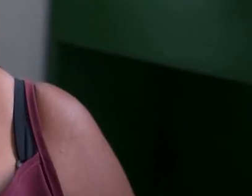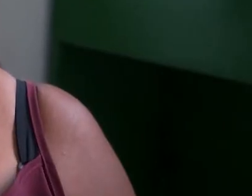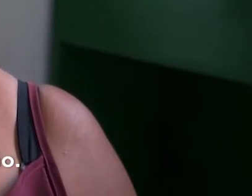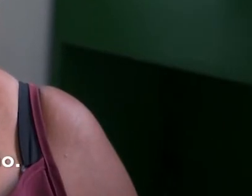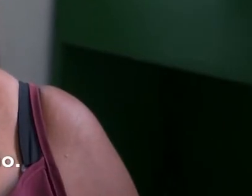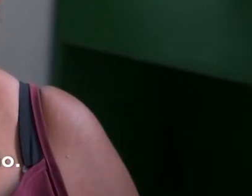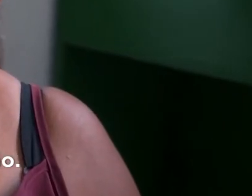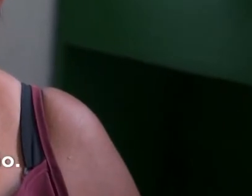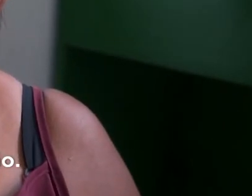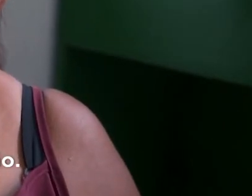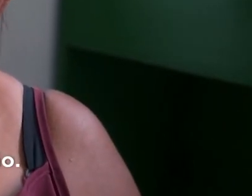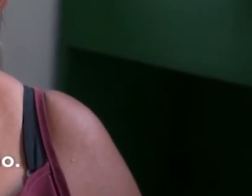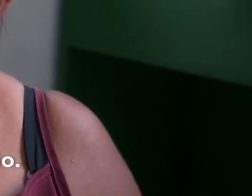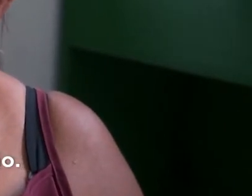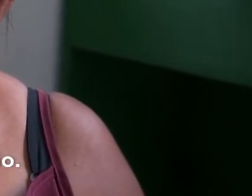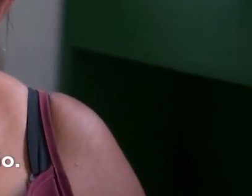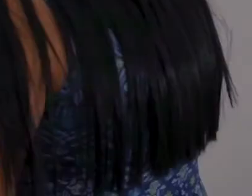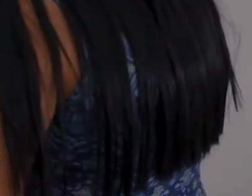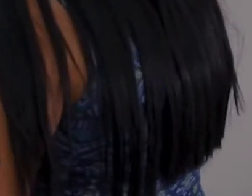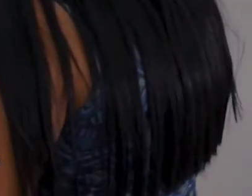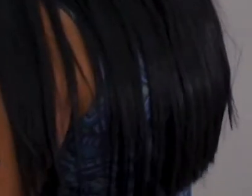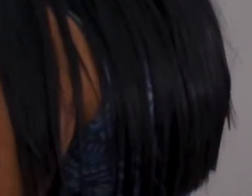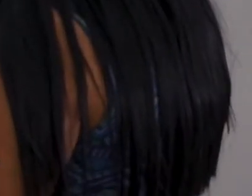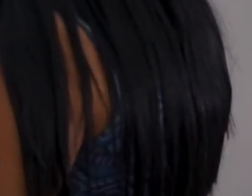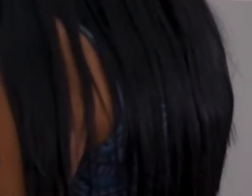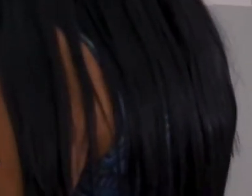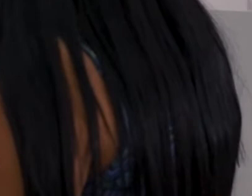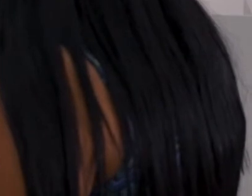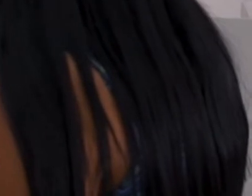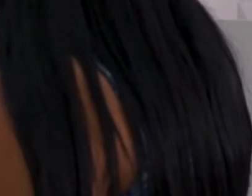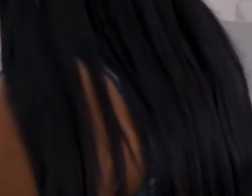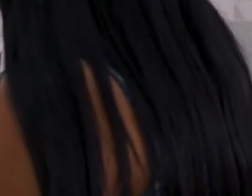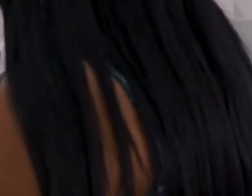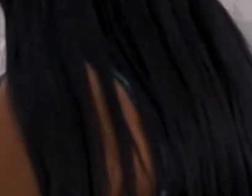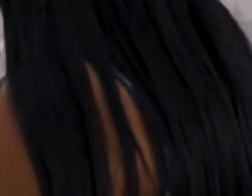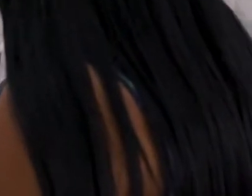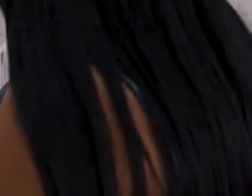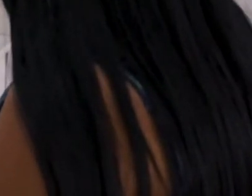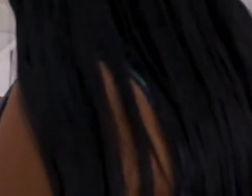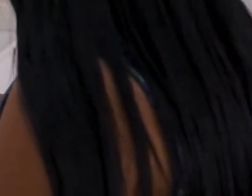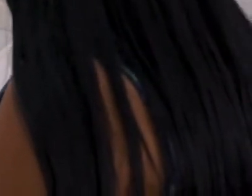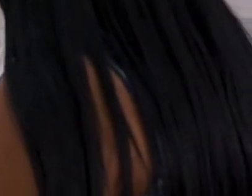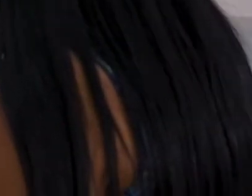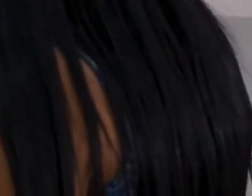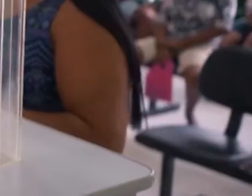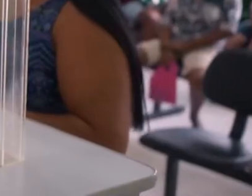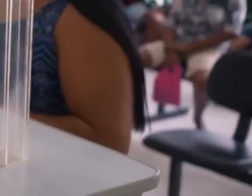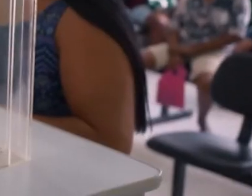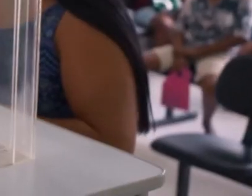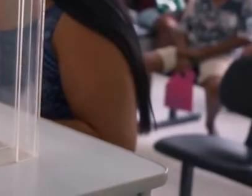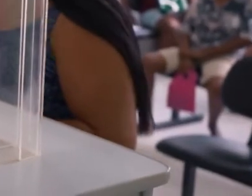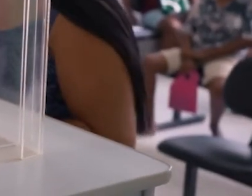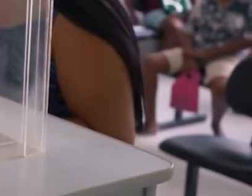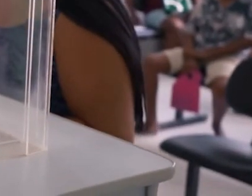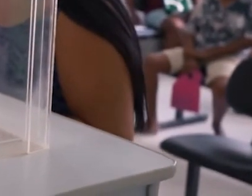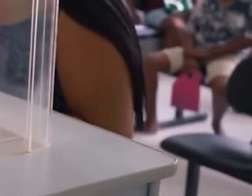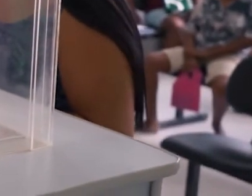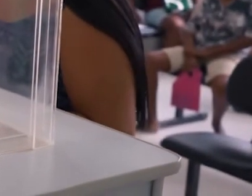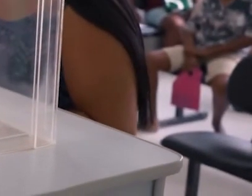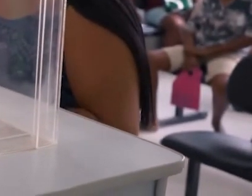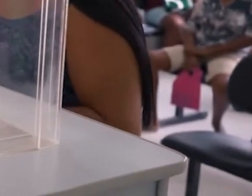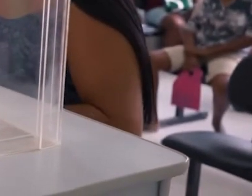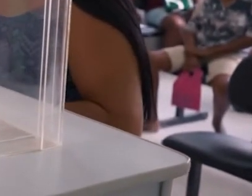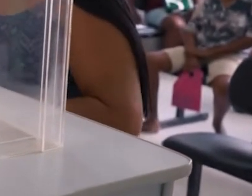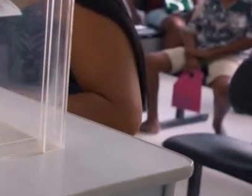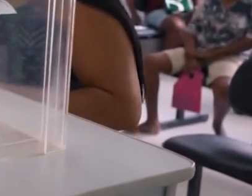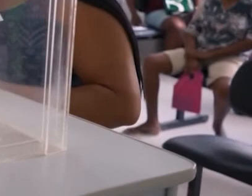ótimo. Não tenho o que reclamar, não. É ampliação da assistência e garantia de direitos. Prefeitura de Caruaru,